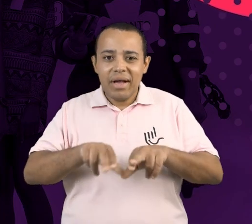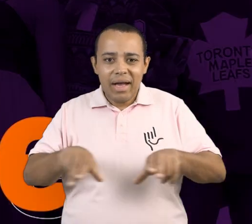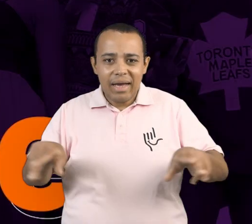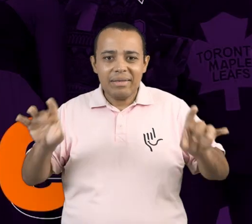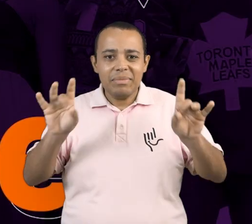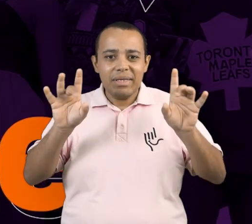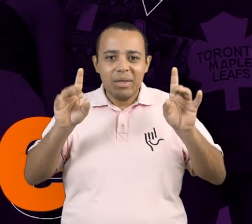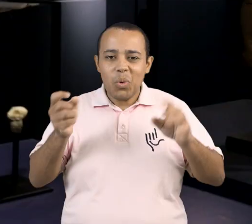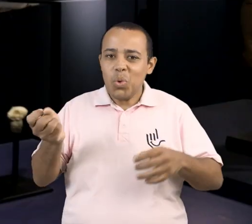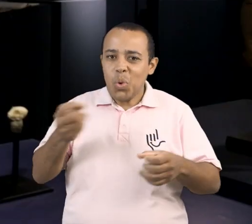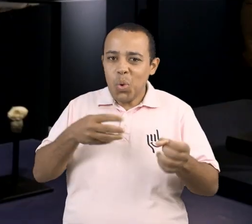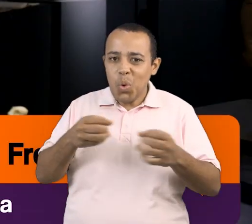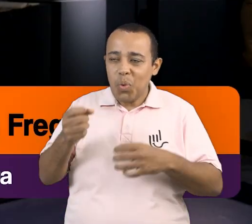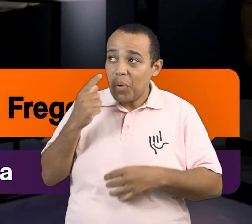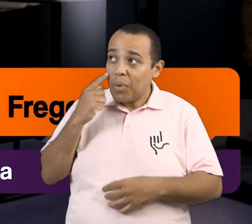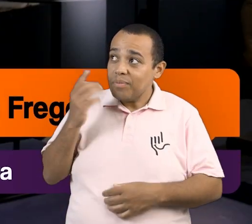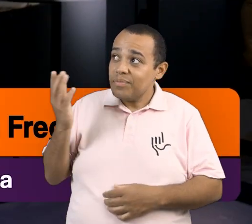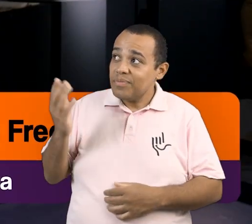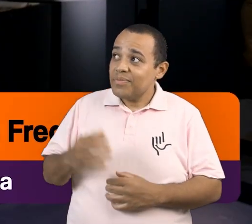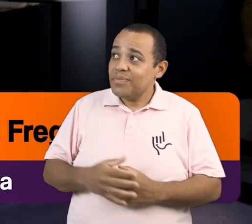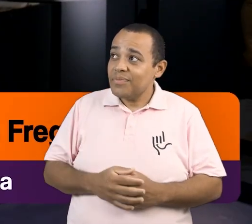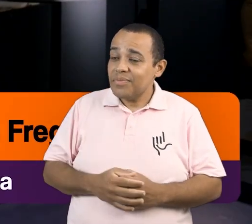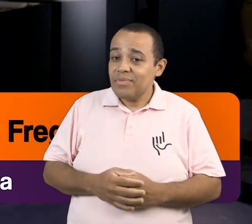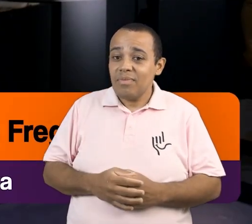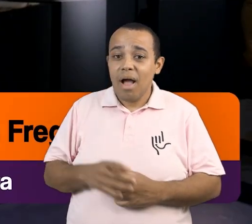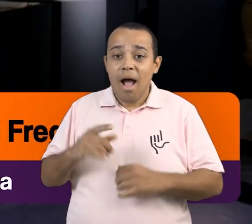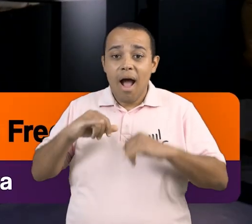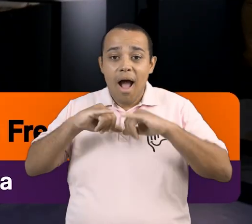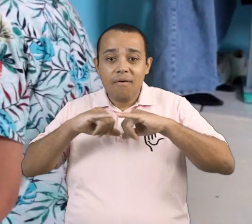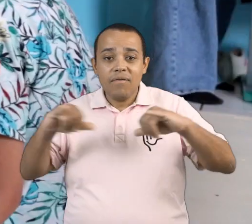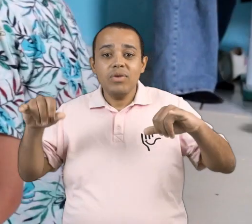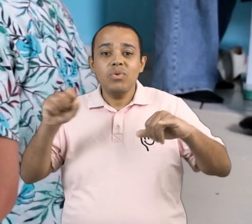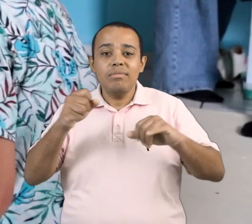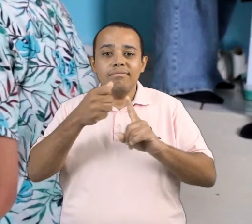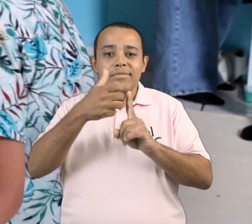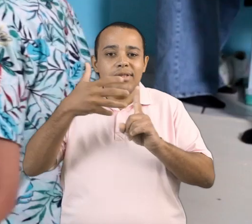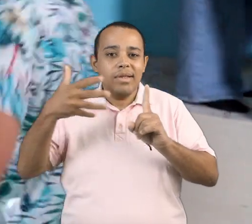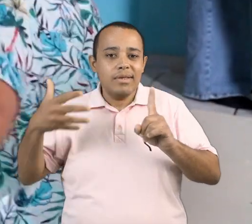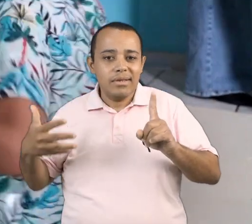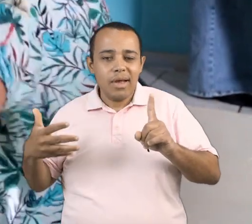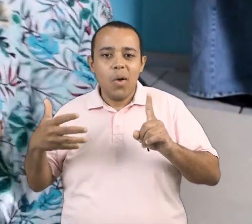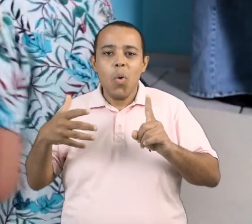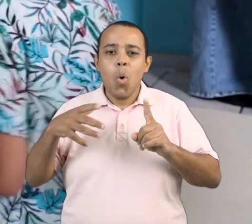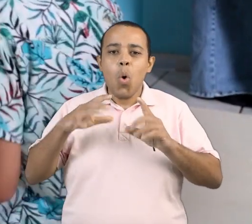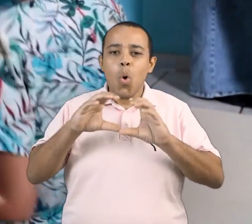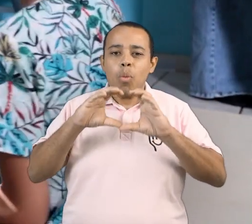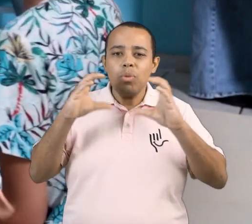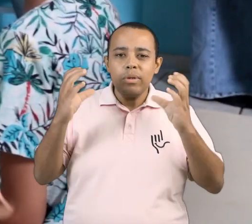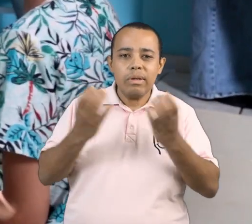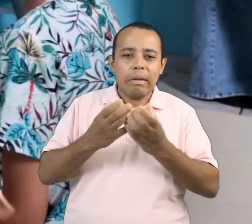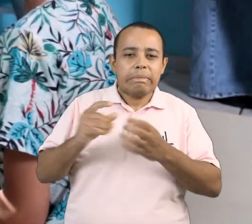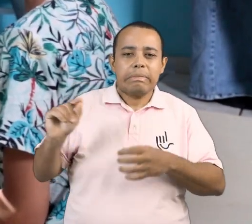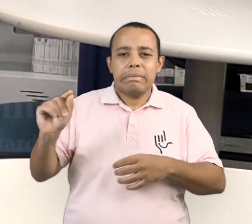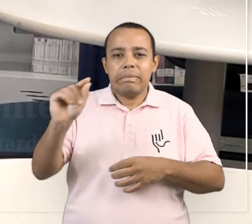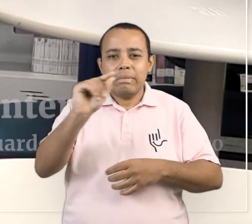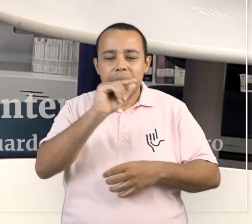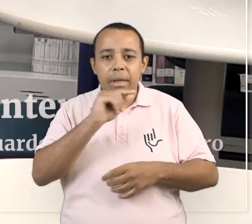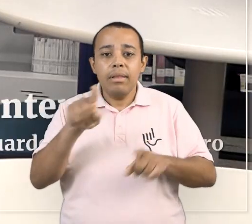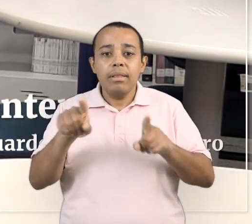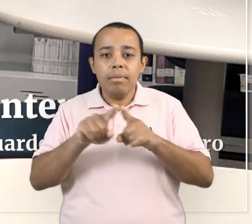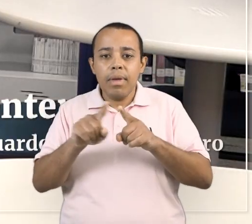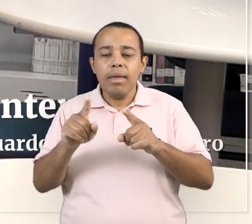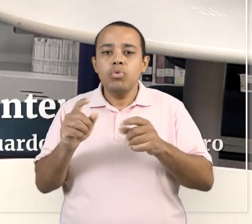as produções do Alô Comunidade, um projeto colaborativo que divulga projetos de extensão que impactam as pessoas ao redor. Em